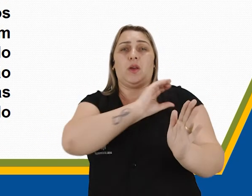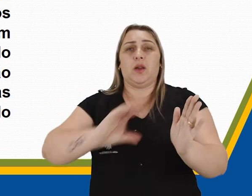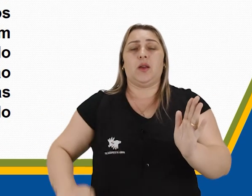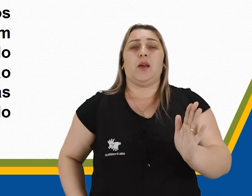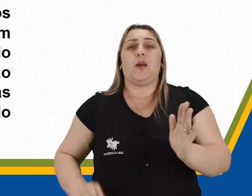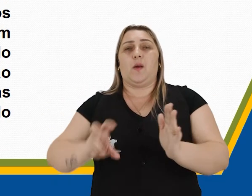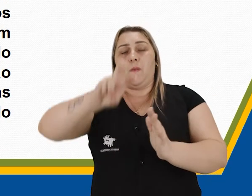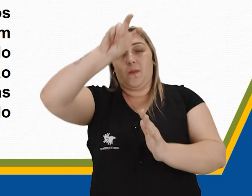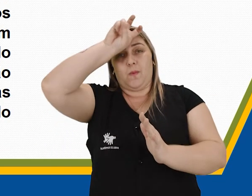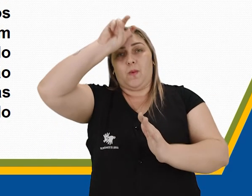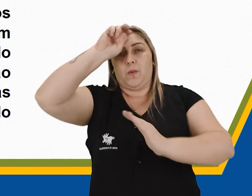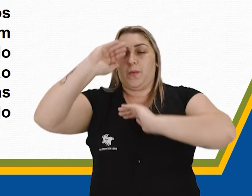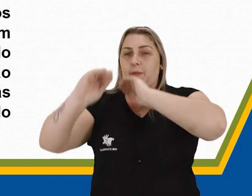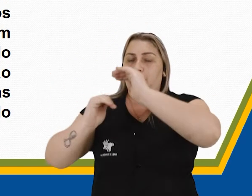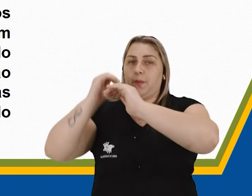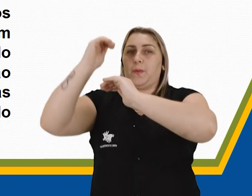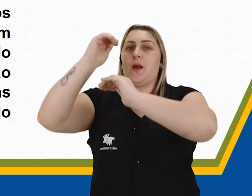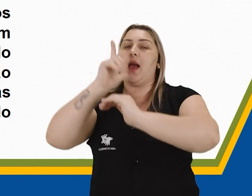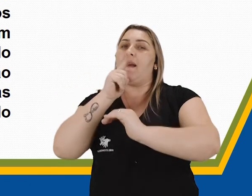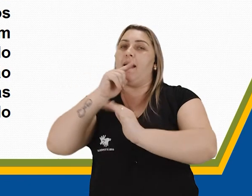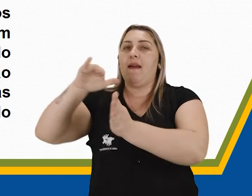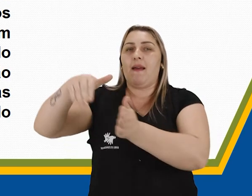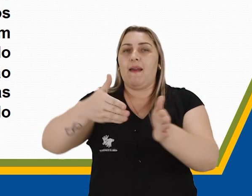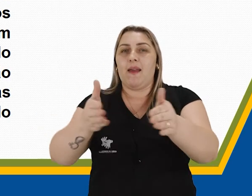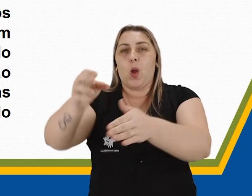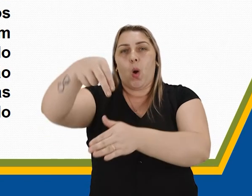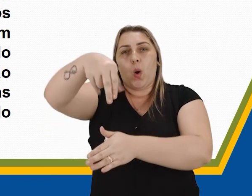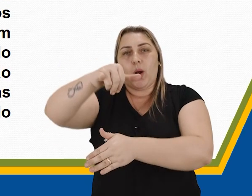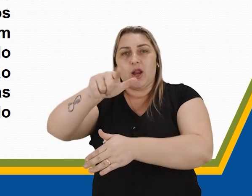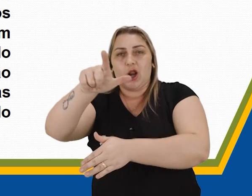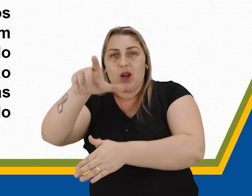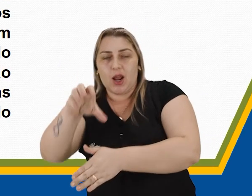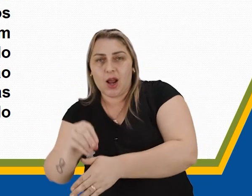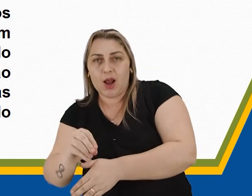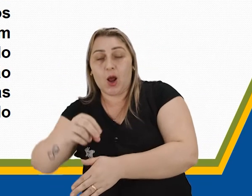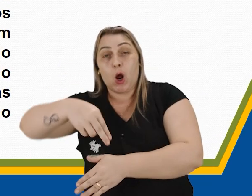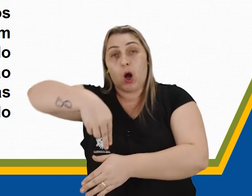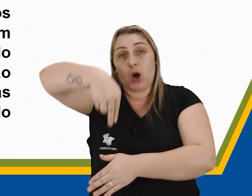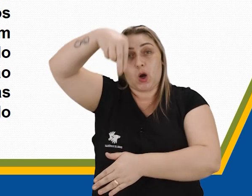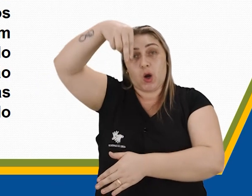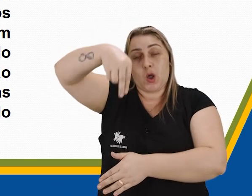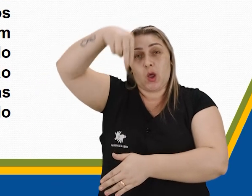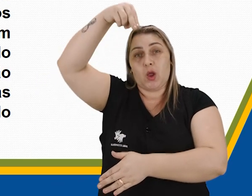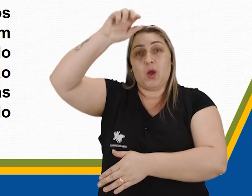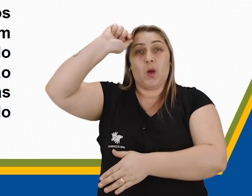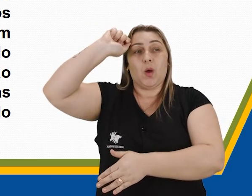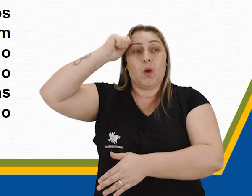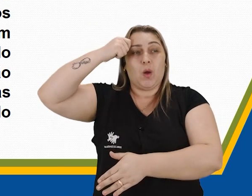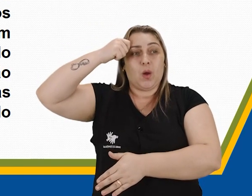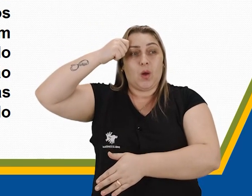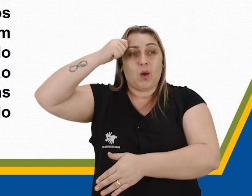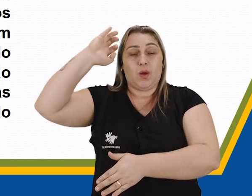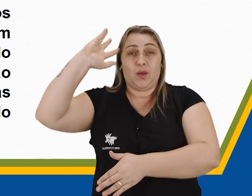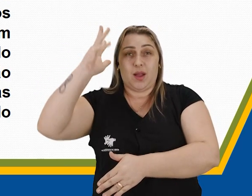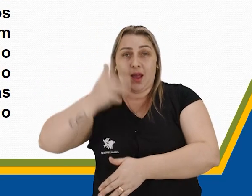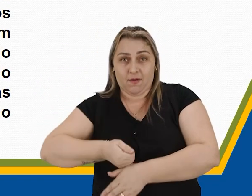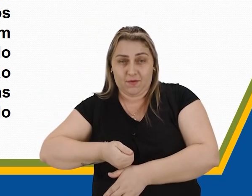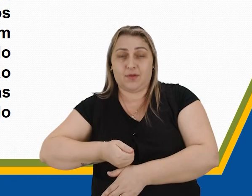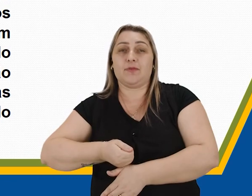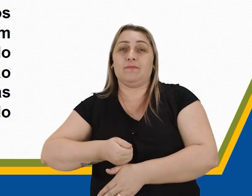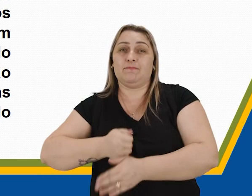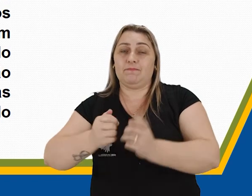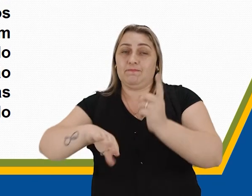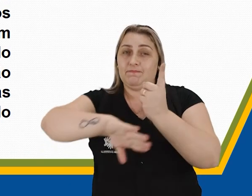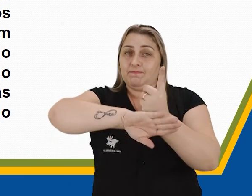prosperou em torno do rio Nilo, no norte da África, praticamente isolado, sem